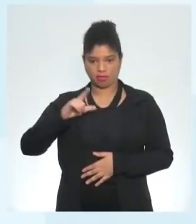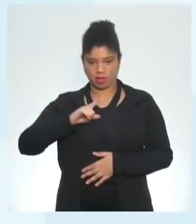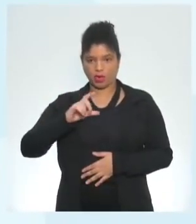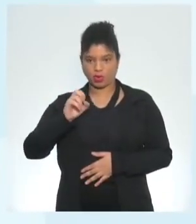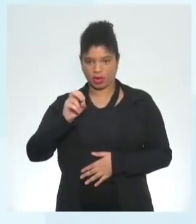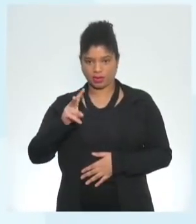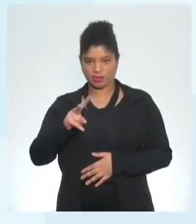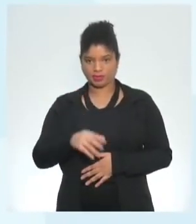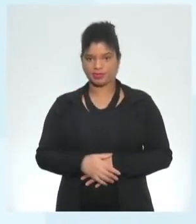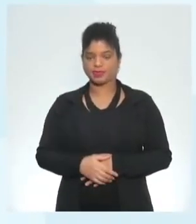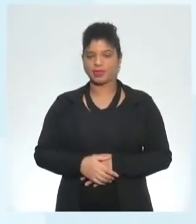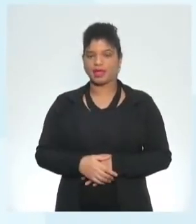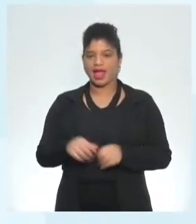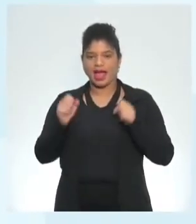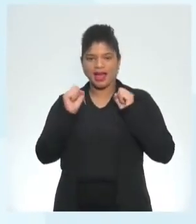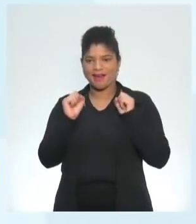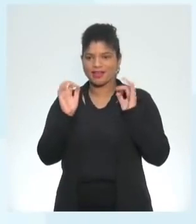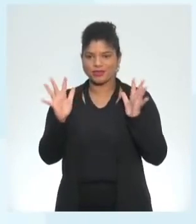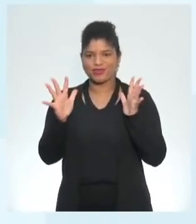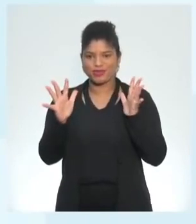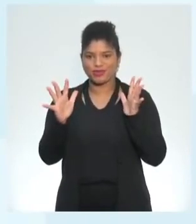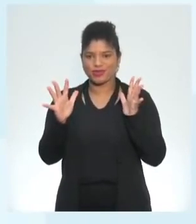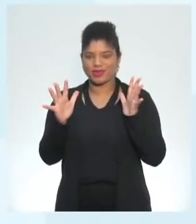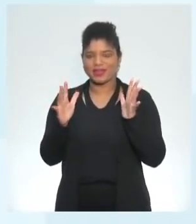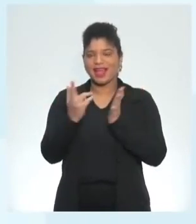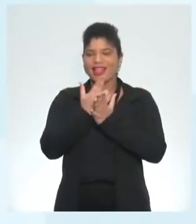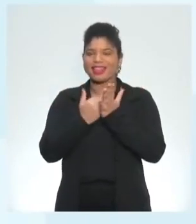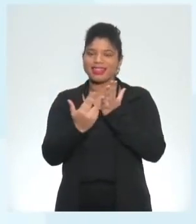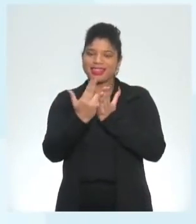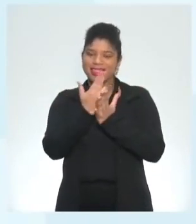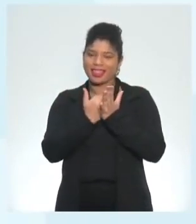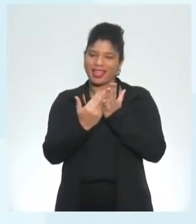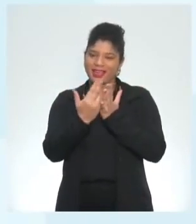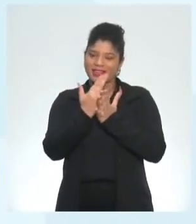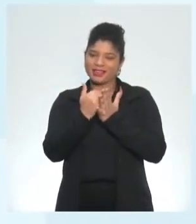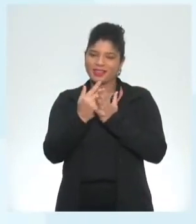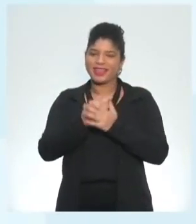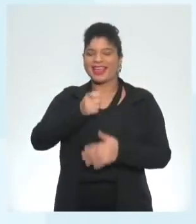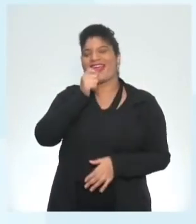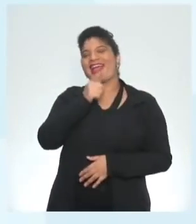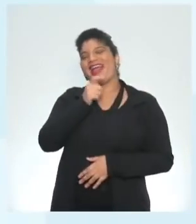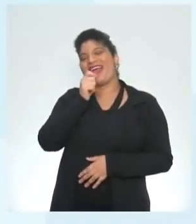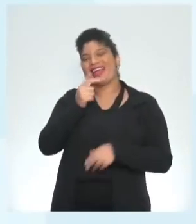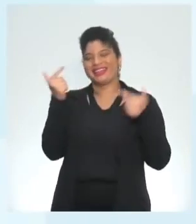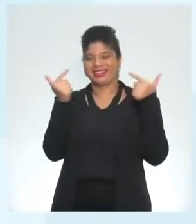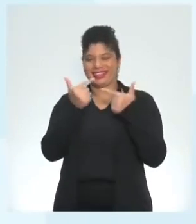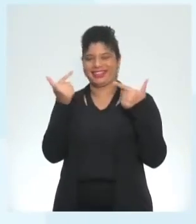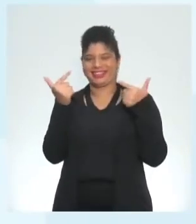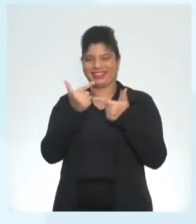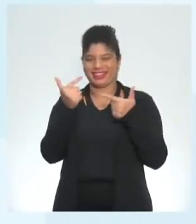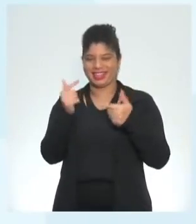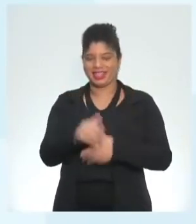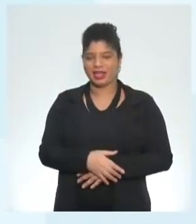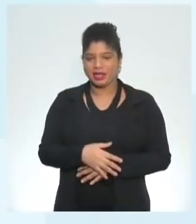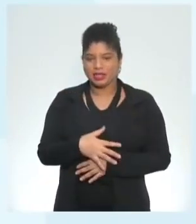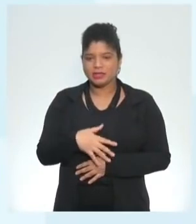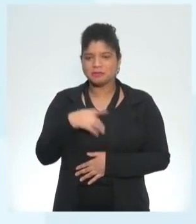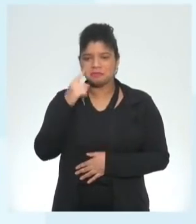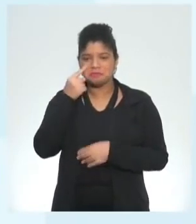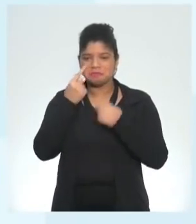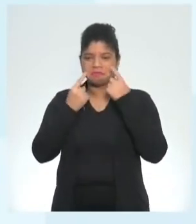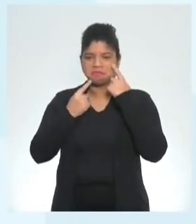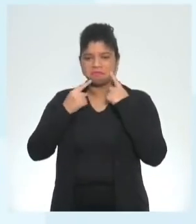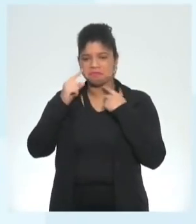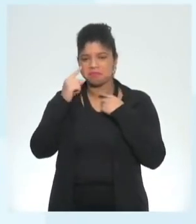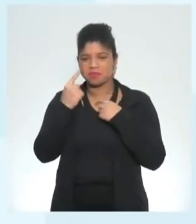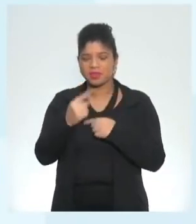a pronúncia action action action animation animation comedy comedy drama drama